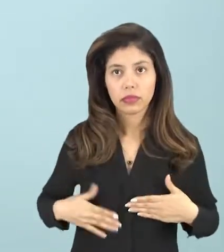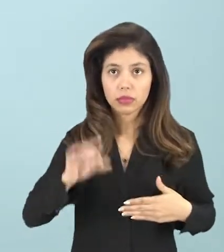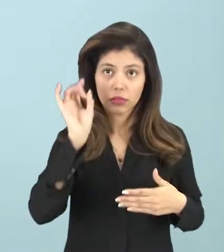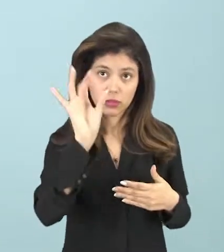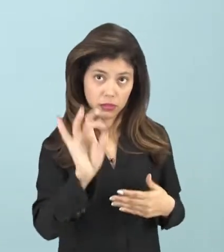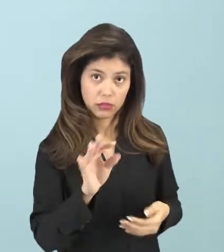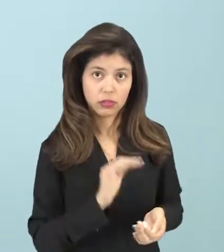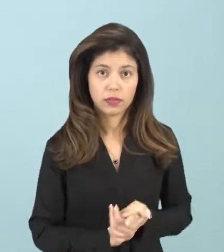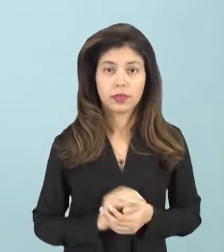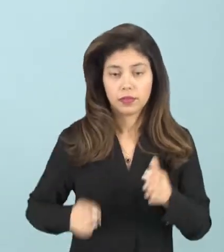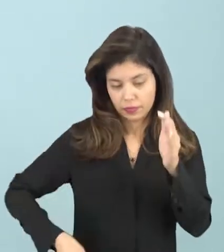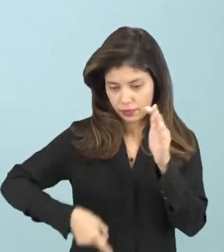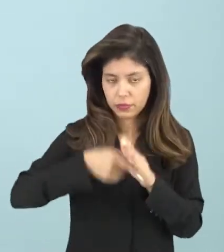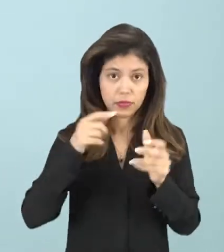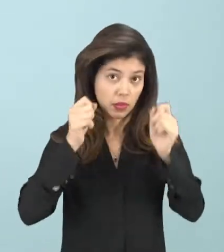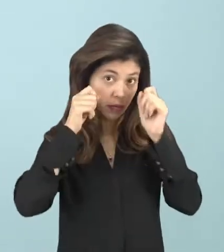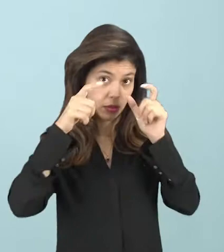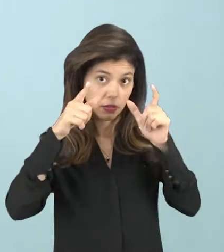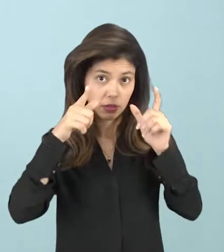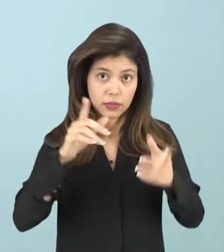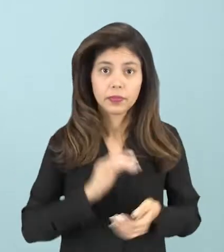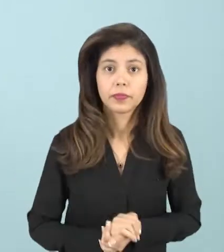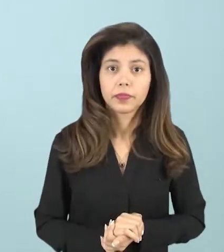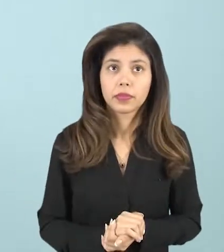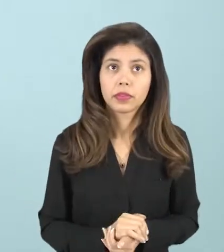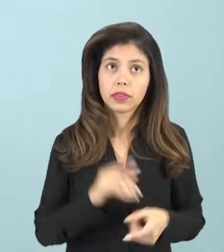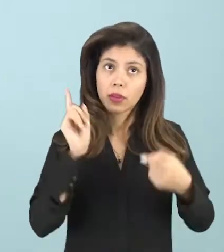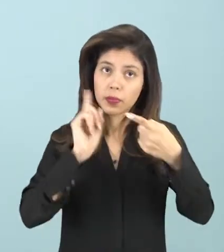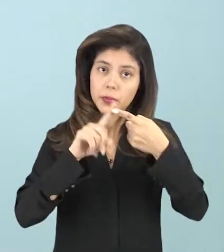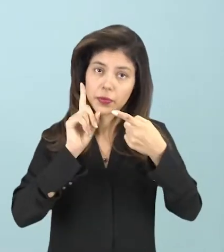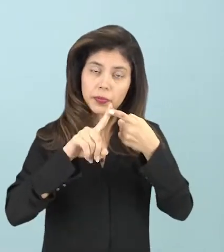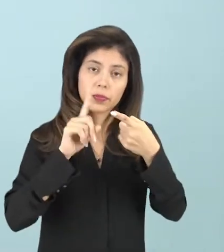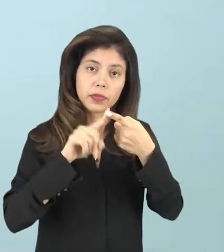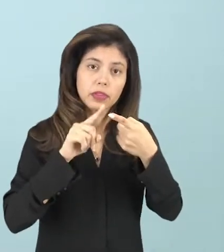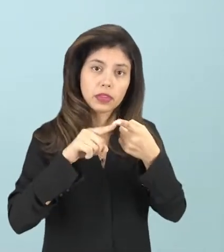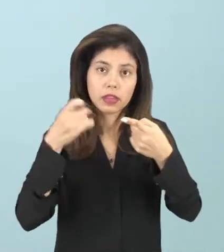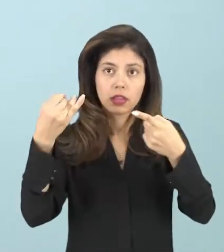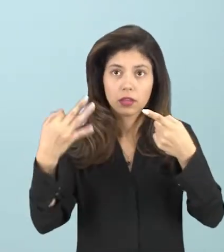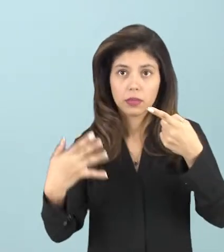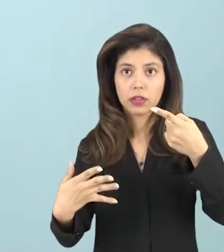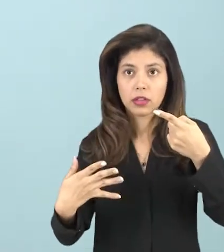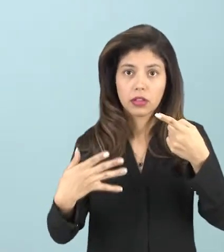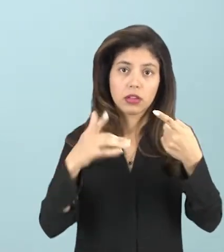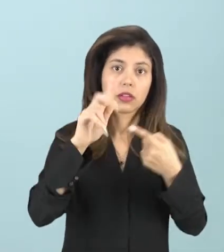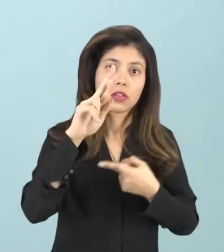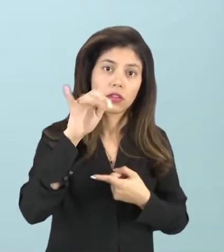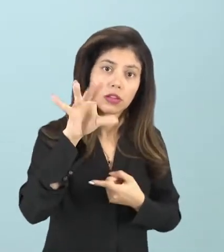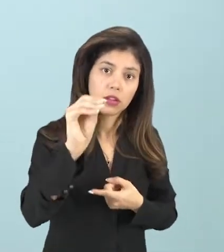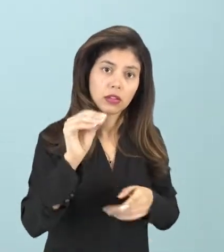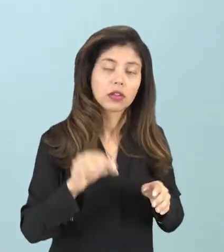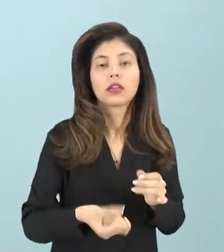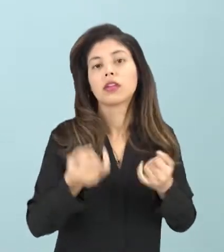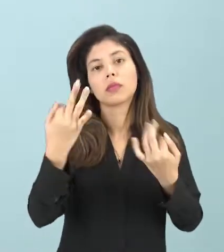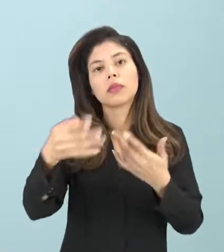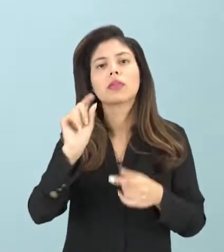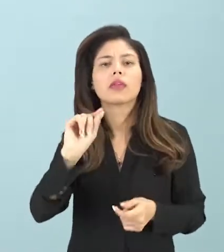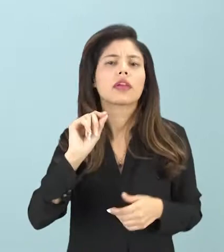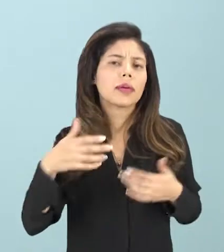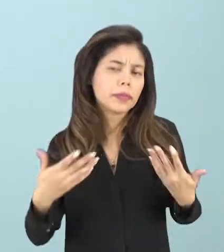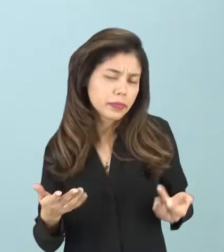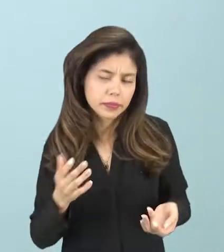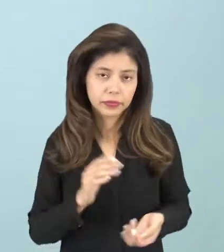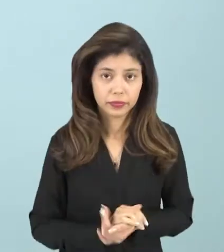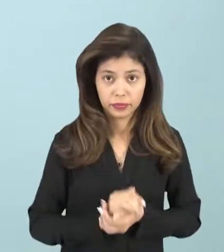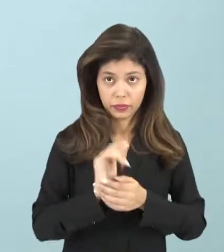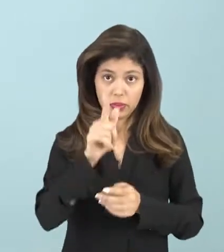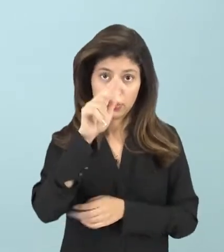A primeira observação, o primeiro apontamento acerca de gênero pontua que gênero